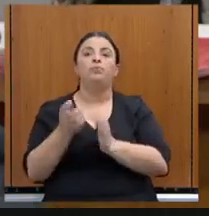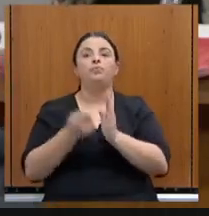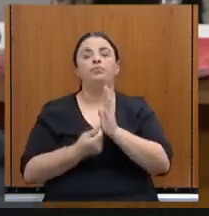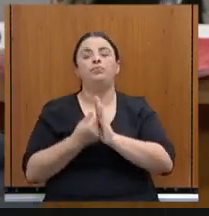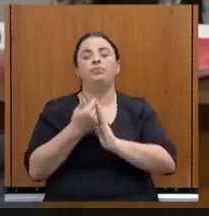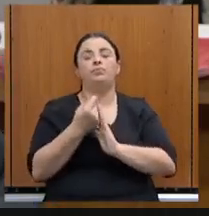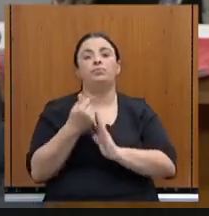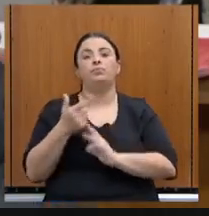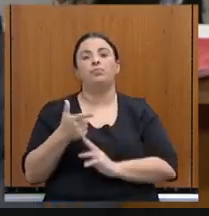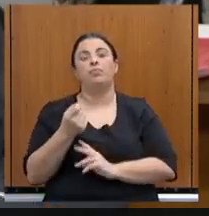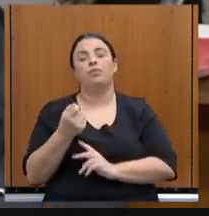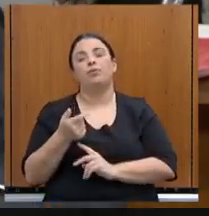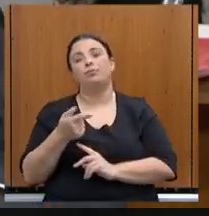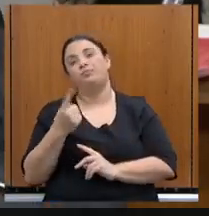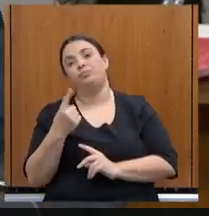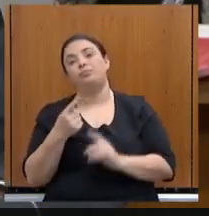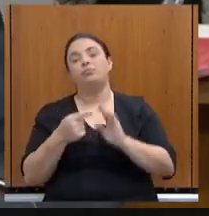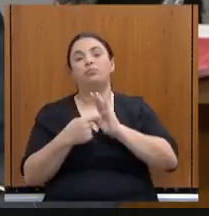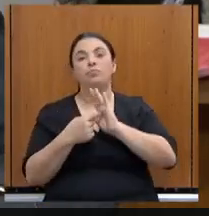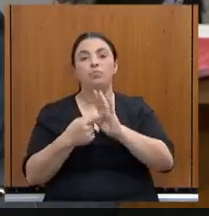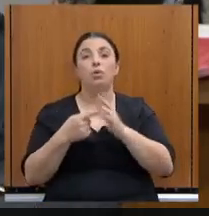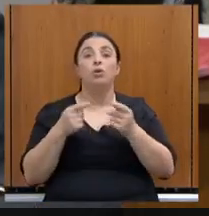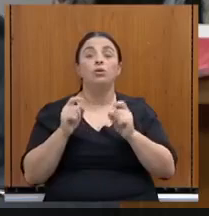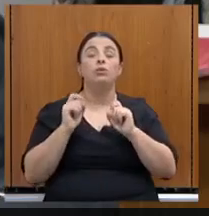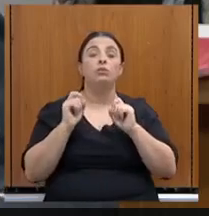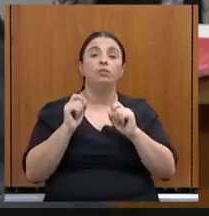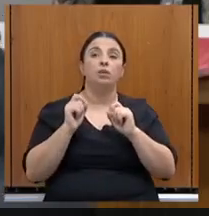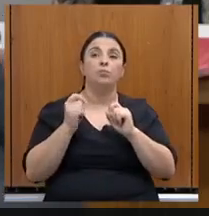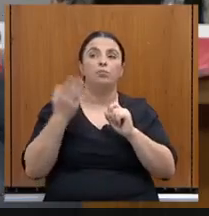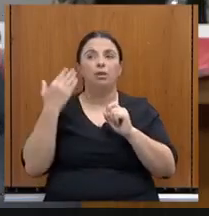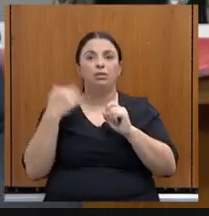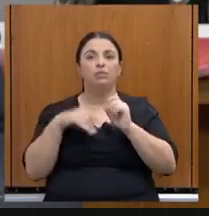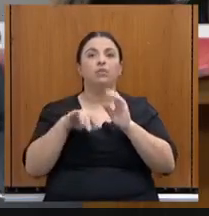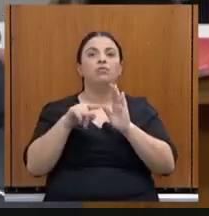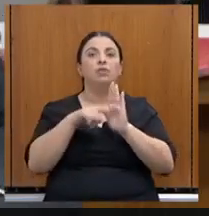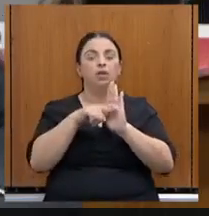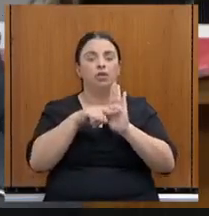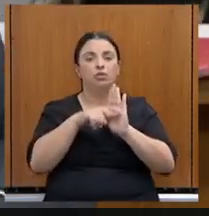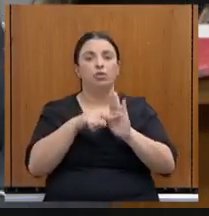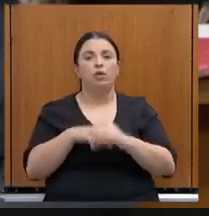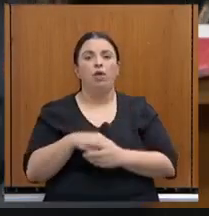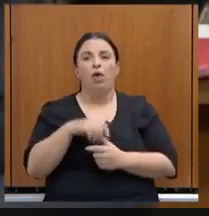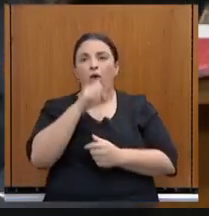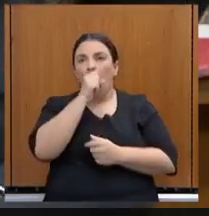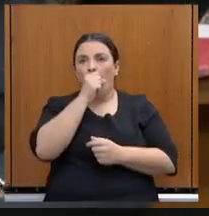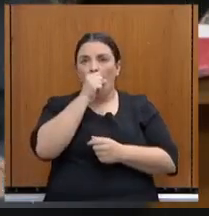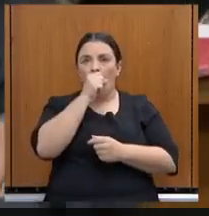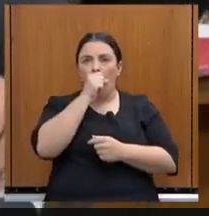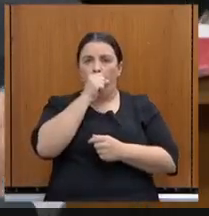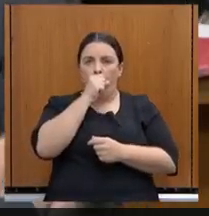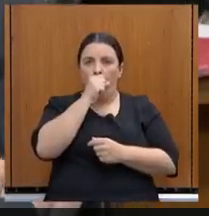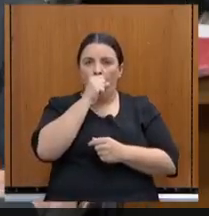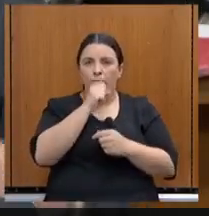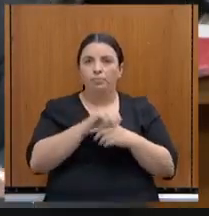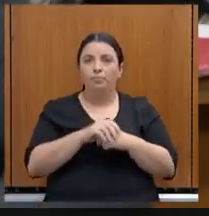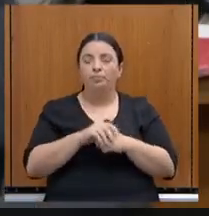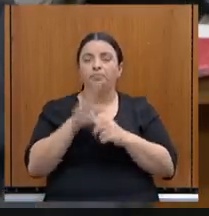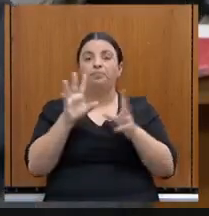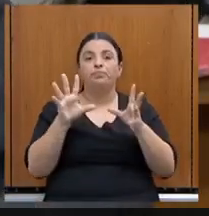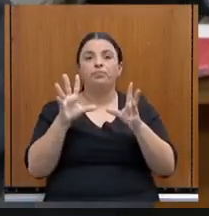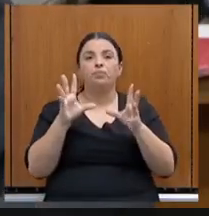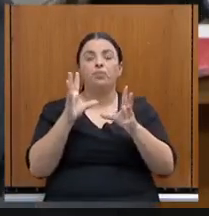ela indica uma situação negativa. Aqui é o resultado primário,